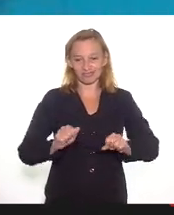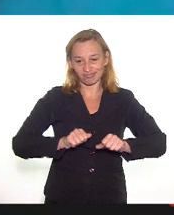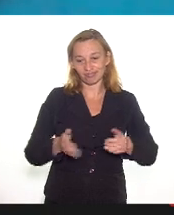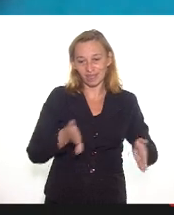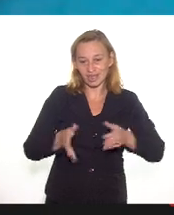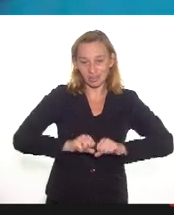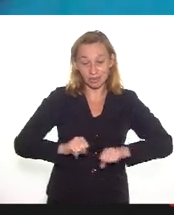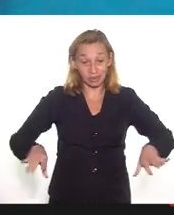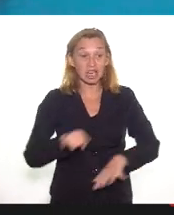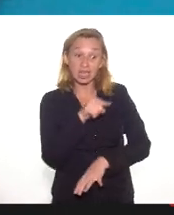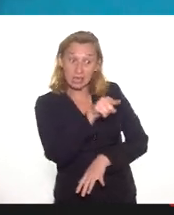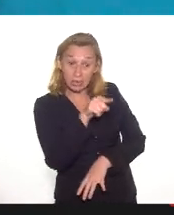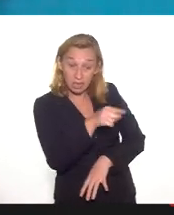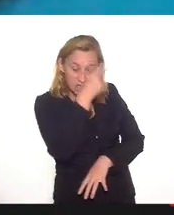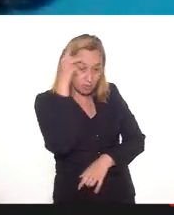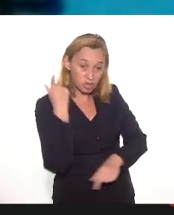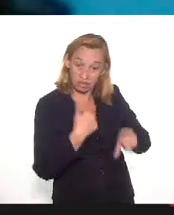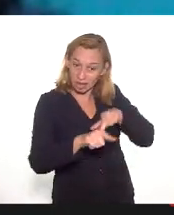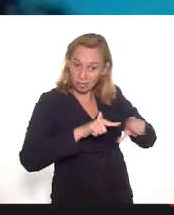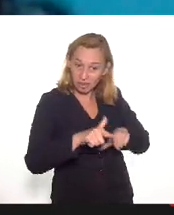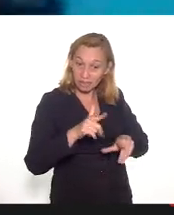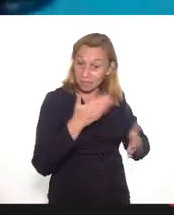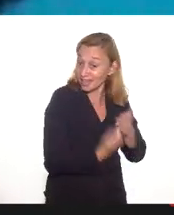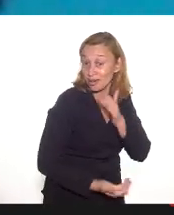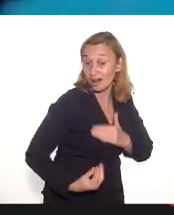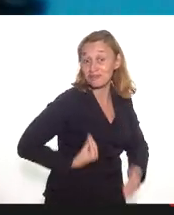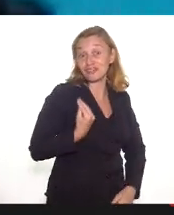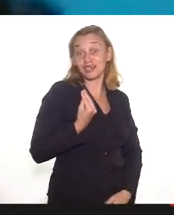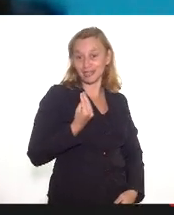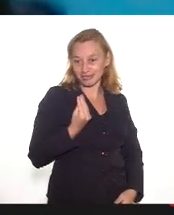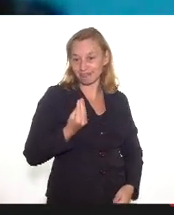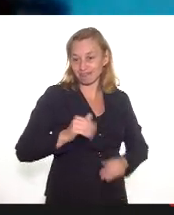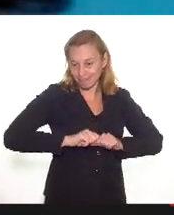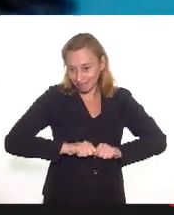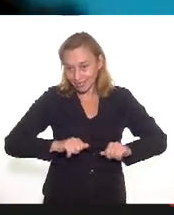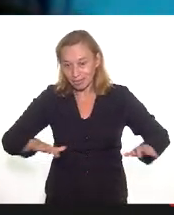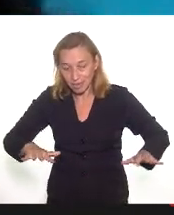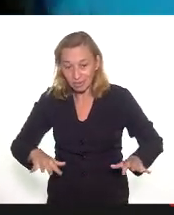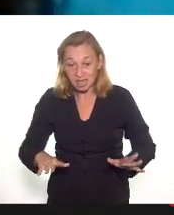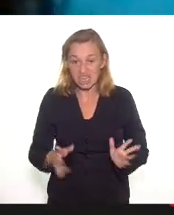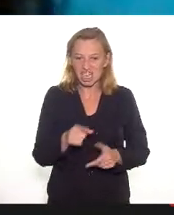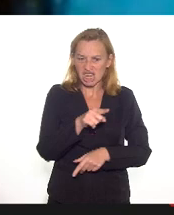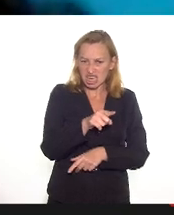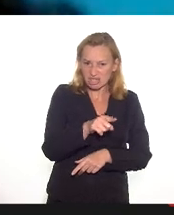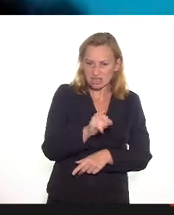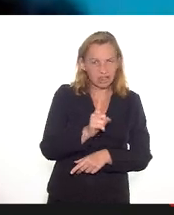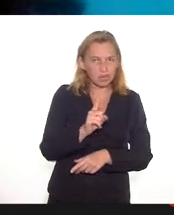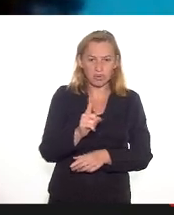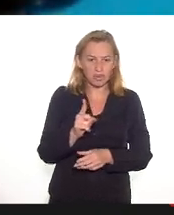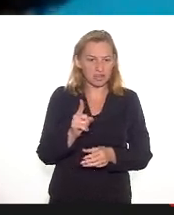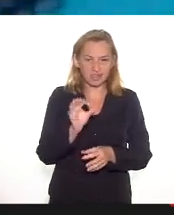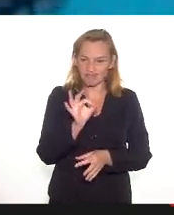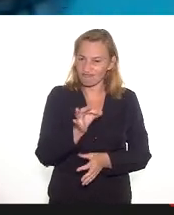trabalhadores terceirizados que perderam a vida na pandemia. E isso não foi pontual, né, eu trabalho num